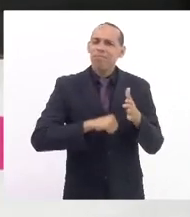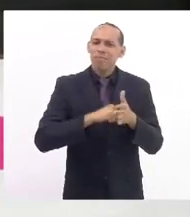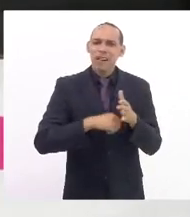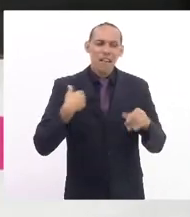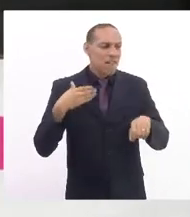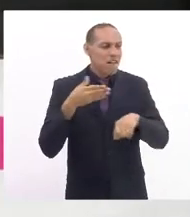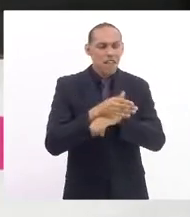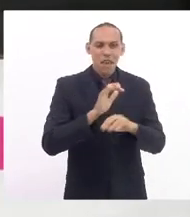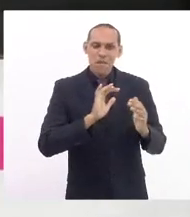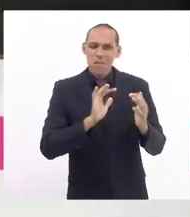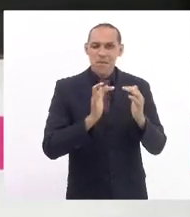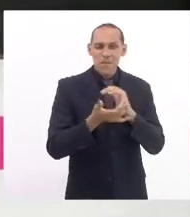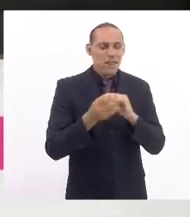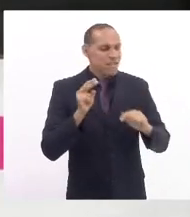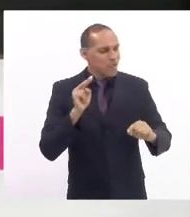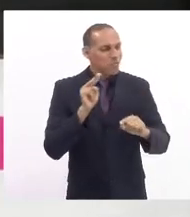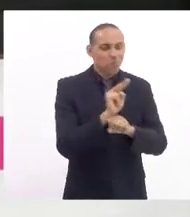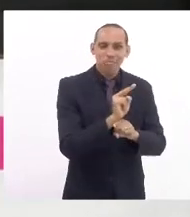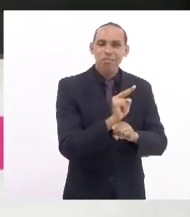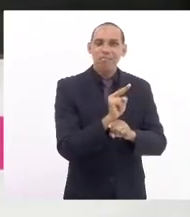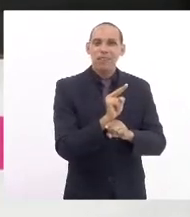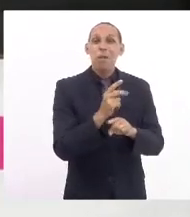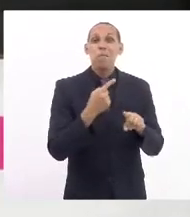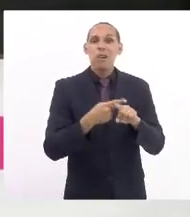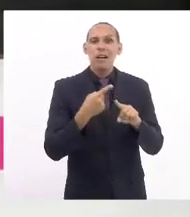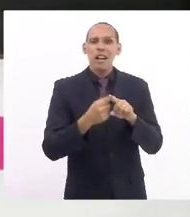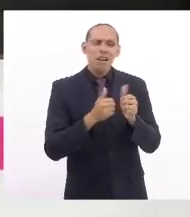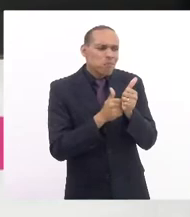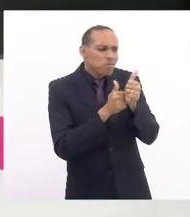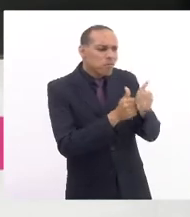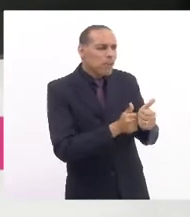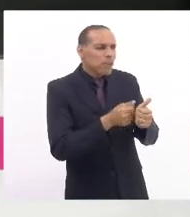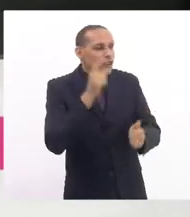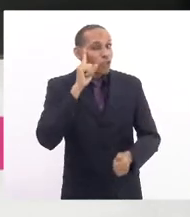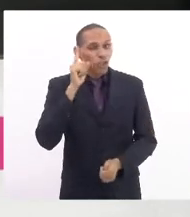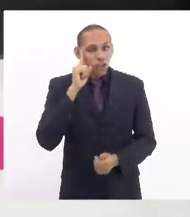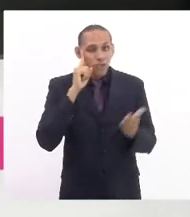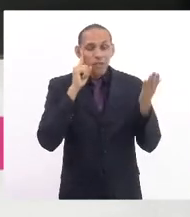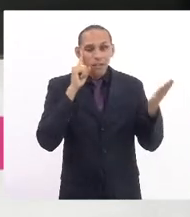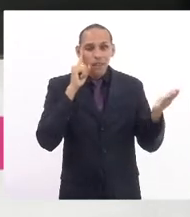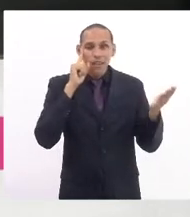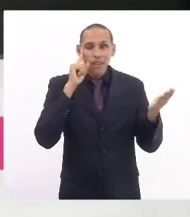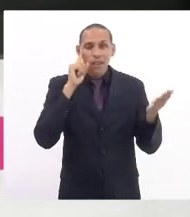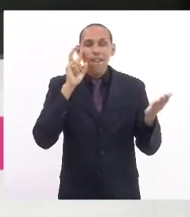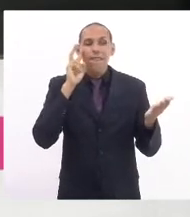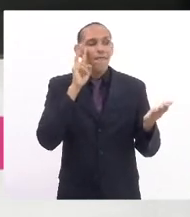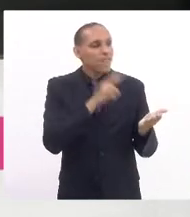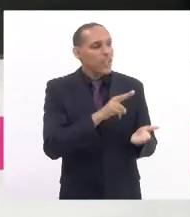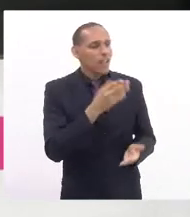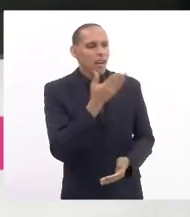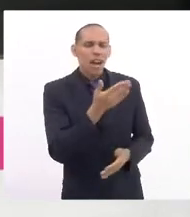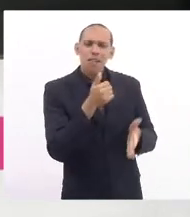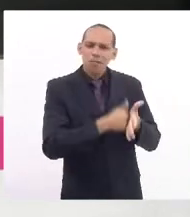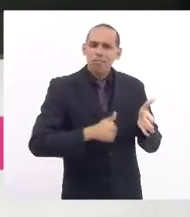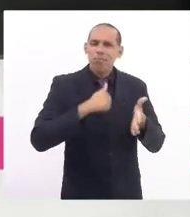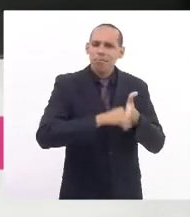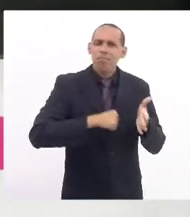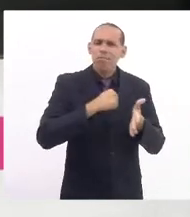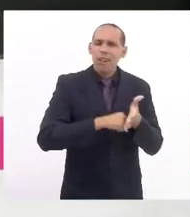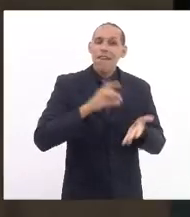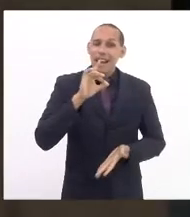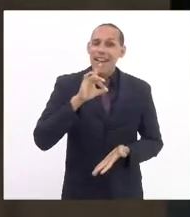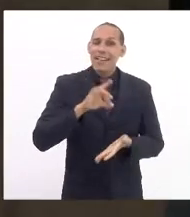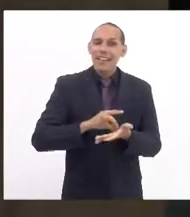sociais para lhe defender muitas das vezes, porque acompanho o seu dia a dia aqui e vejo o quanto você luta pela classe da